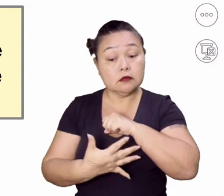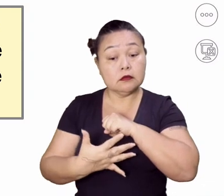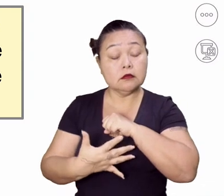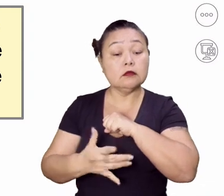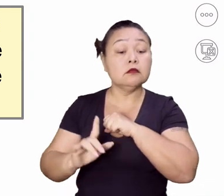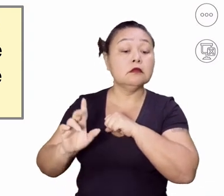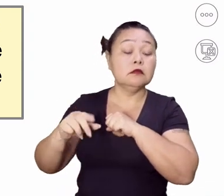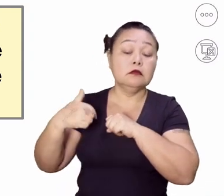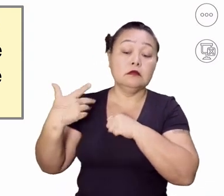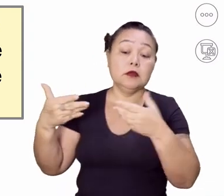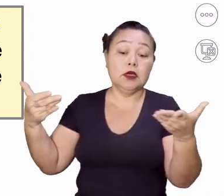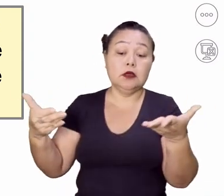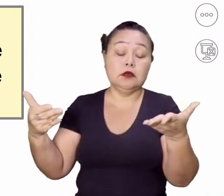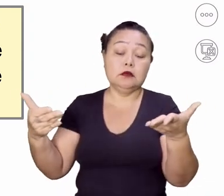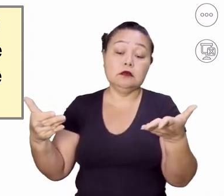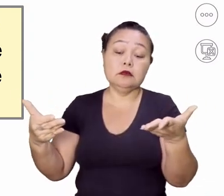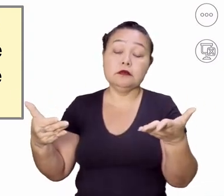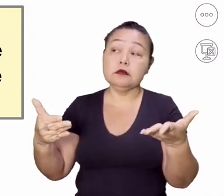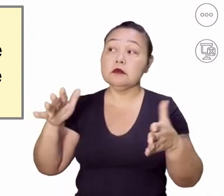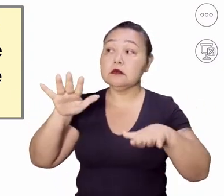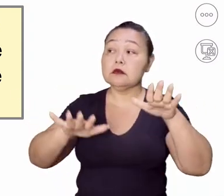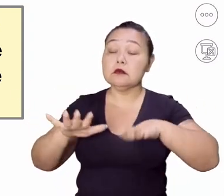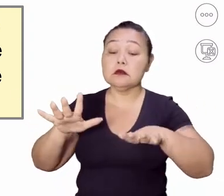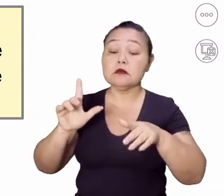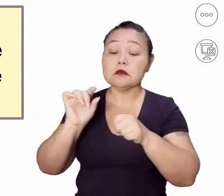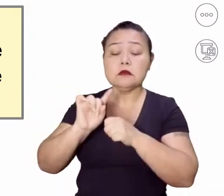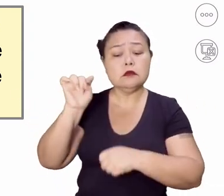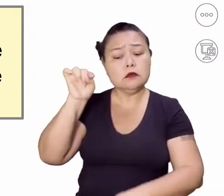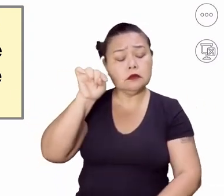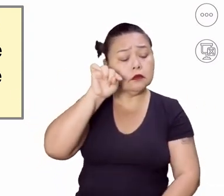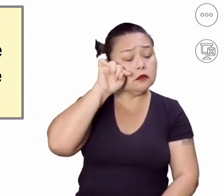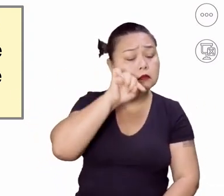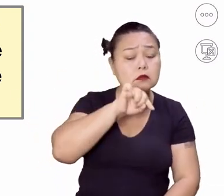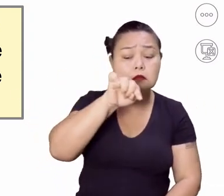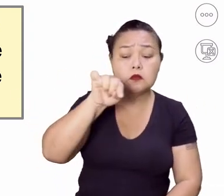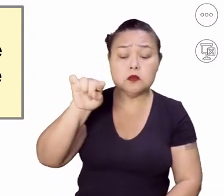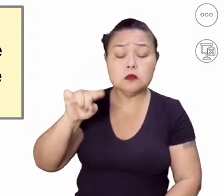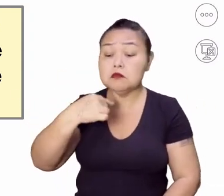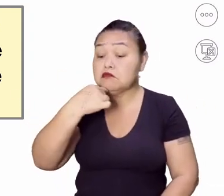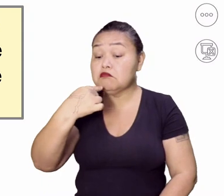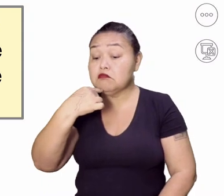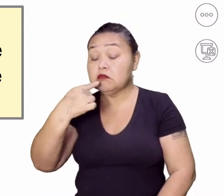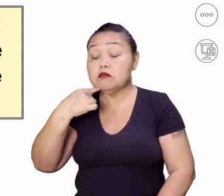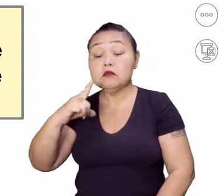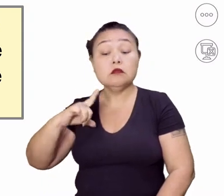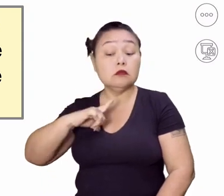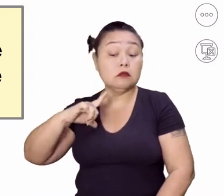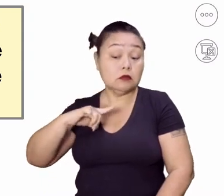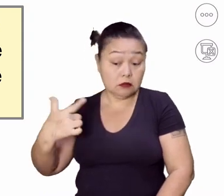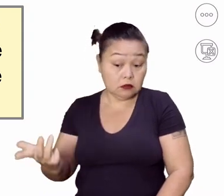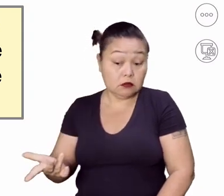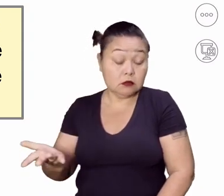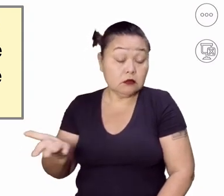que hoje a gente tem algumas modalidades que antes a gente achava que não iria existir, né?